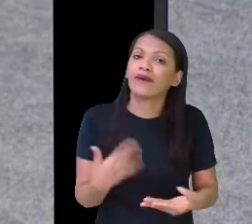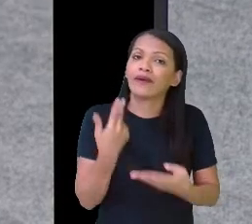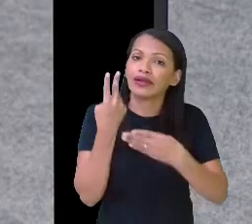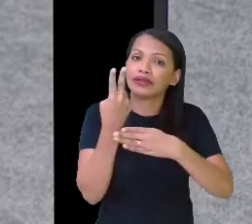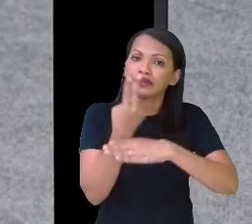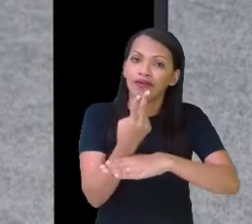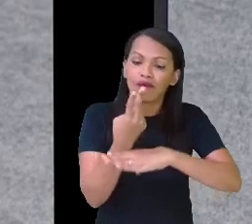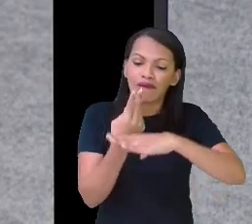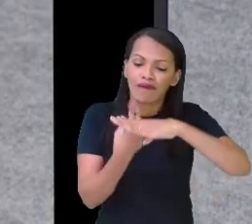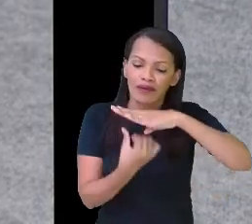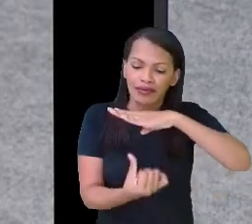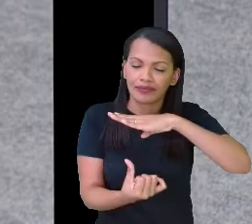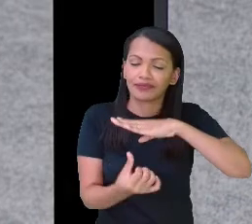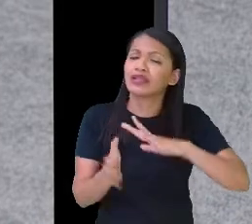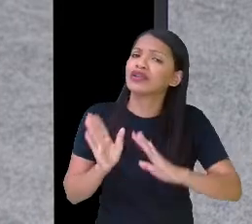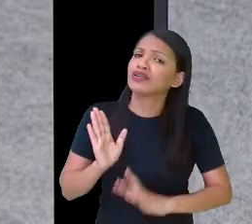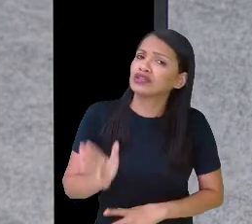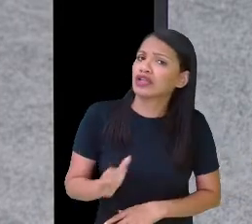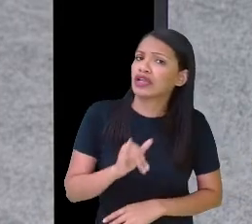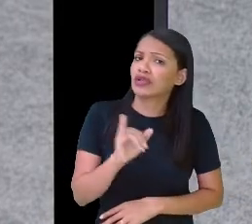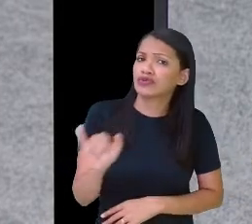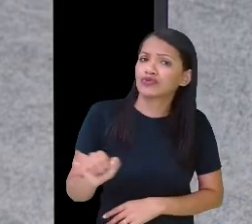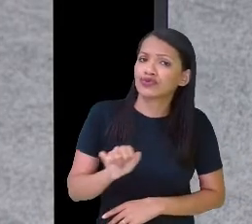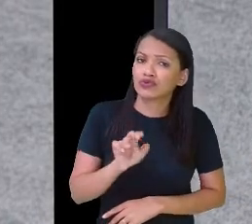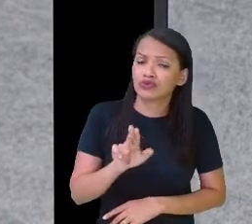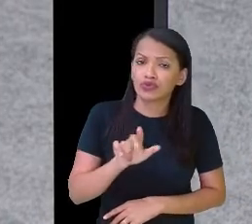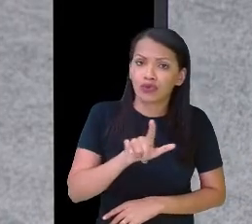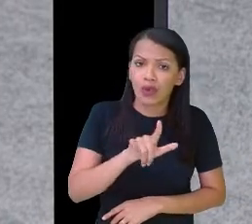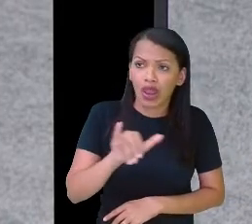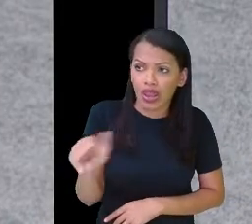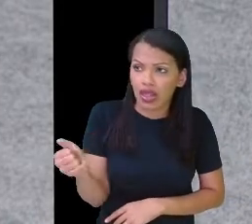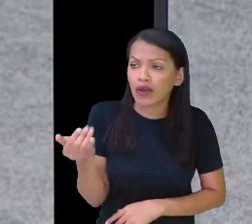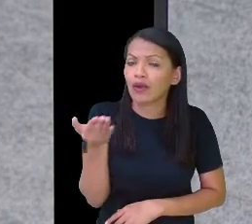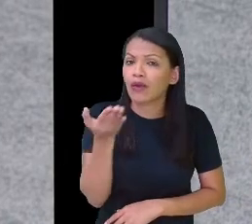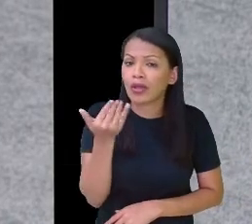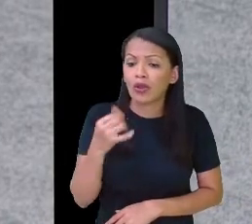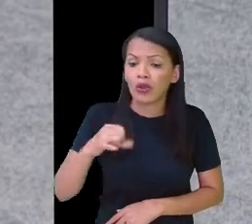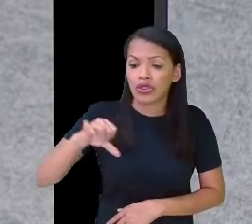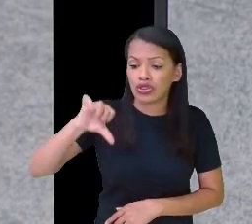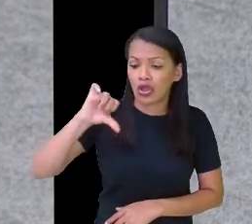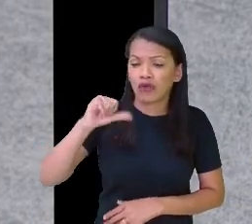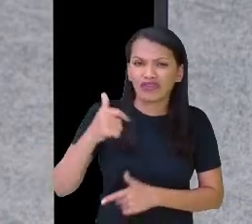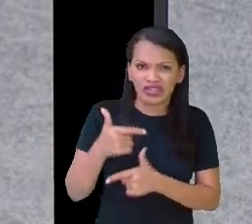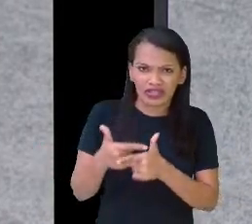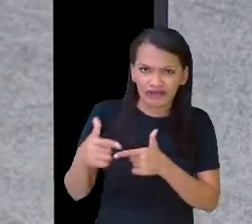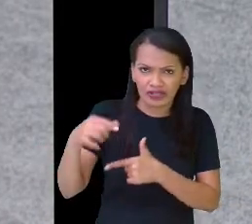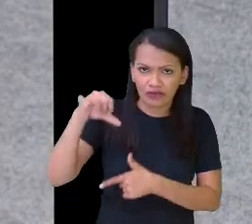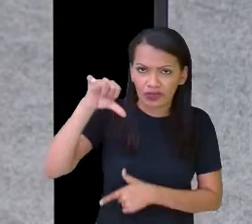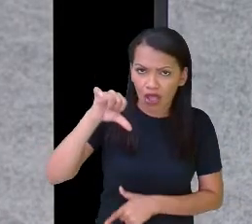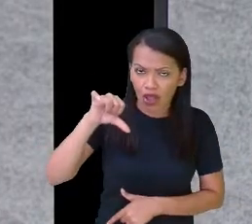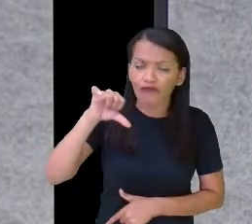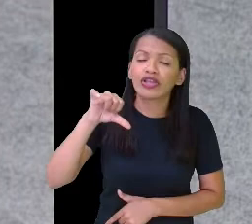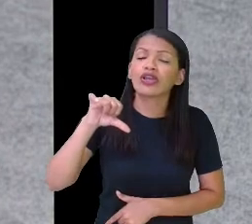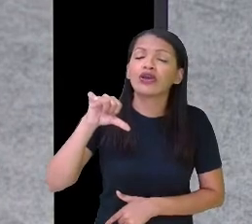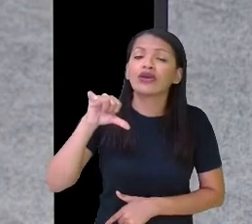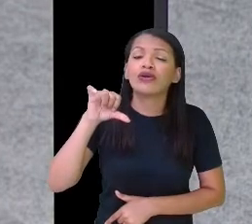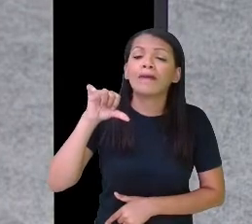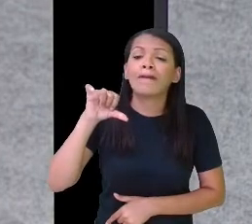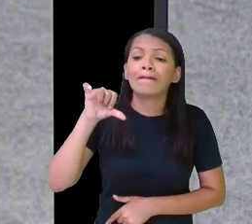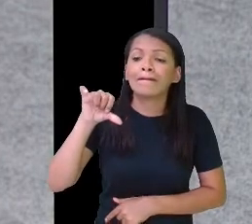partes das nove que ela dividiu. Presta atenção.